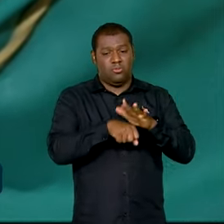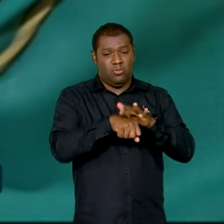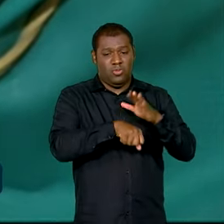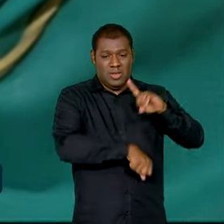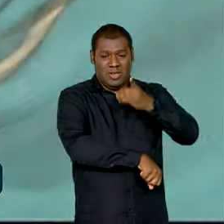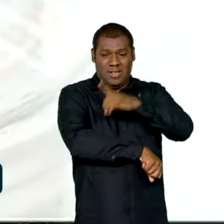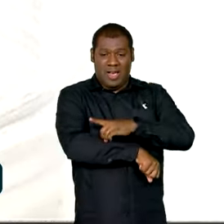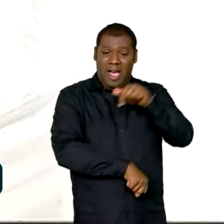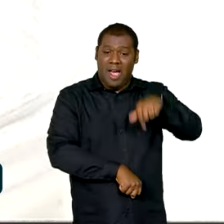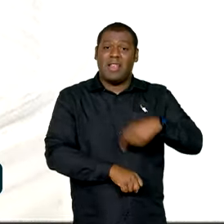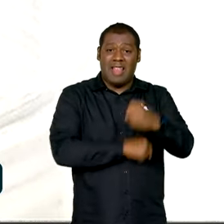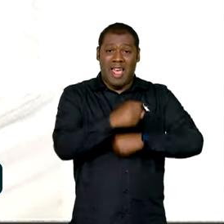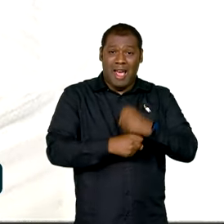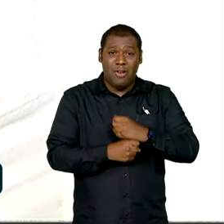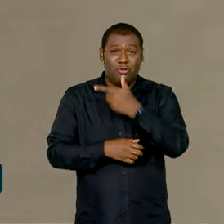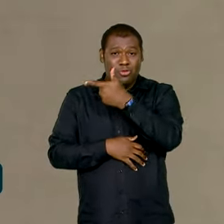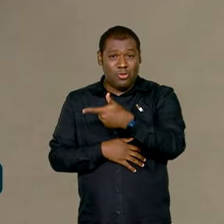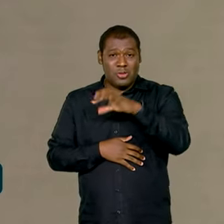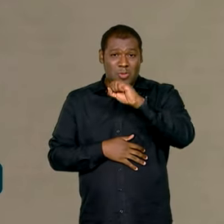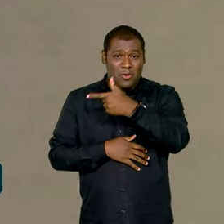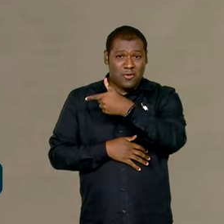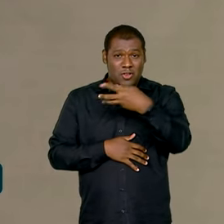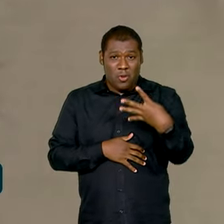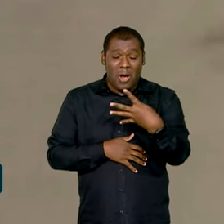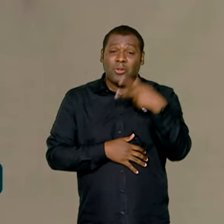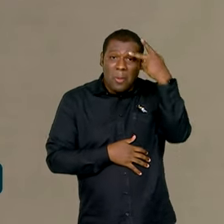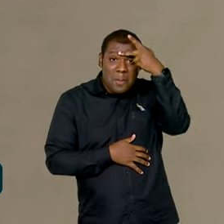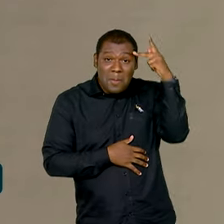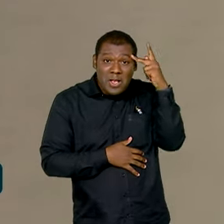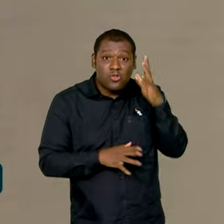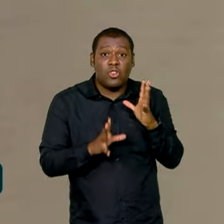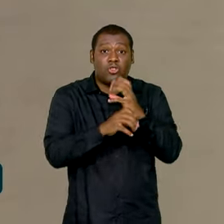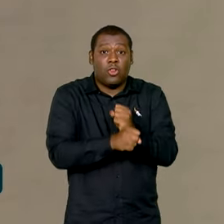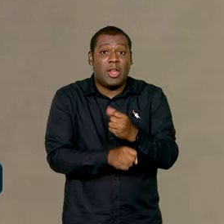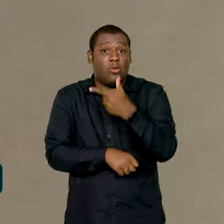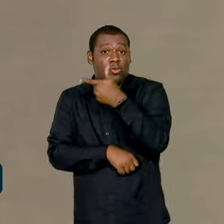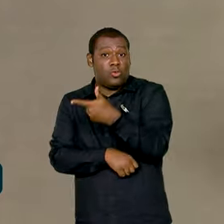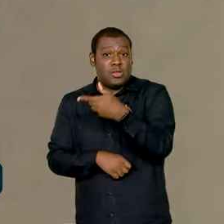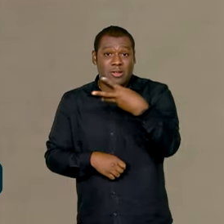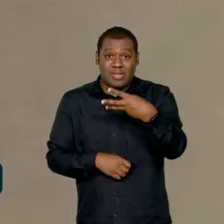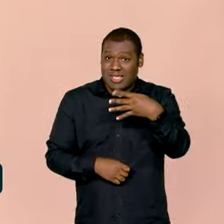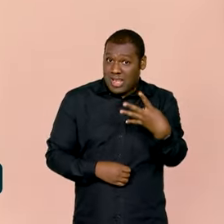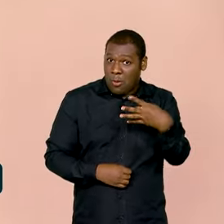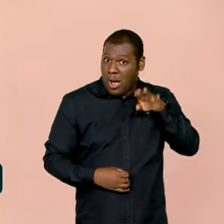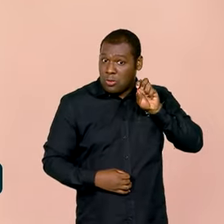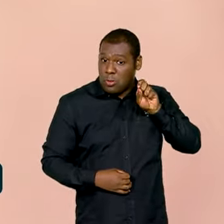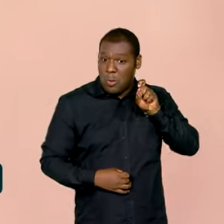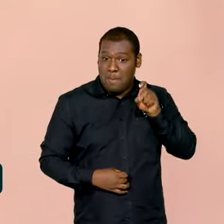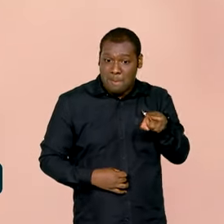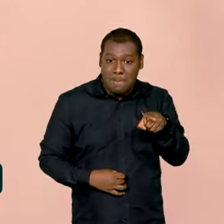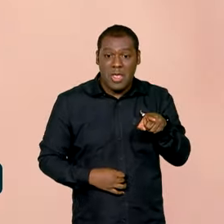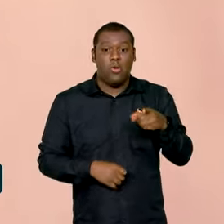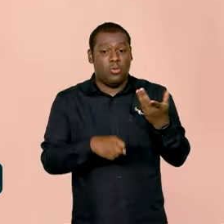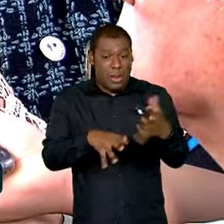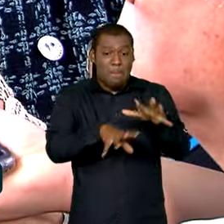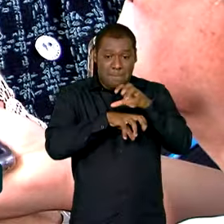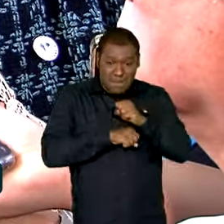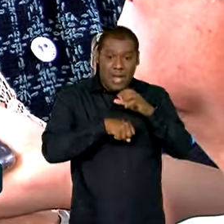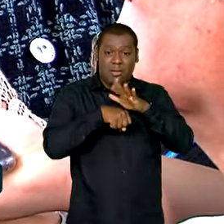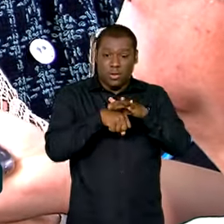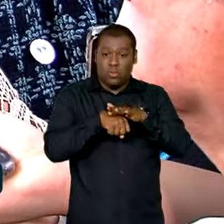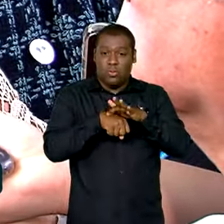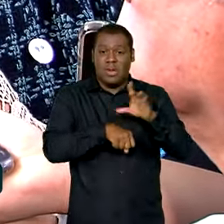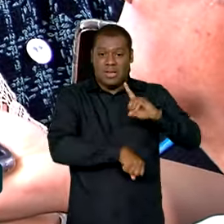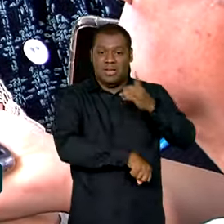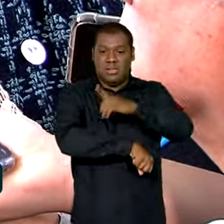Só neste ano, o Brasil registrou mais de 234 mil casos prováveis da dengue. O